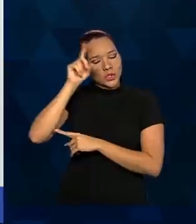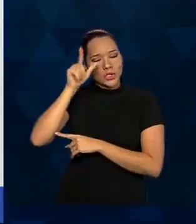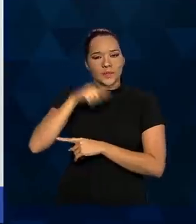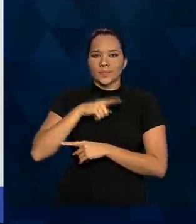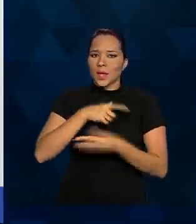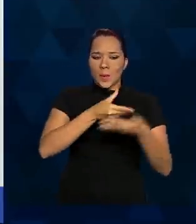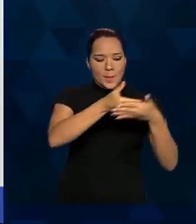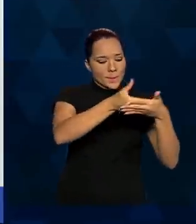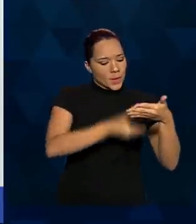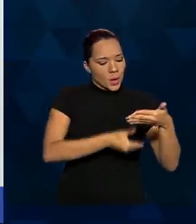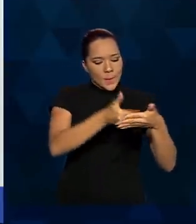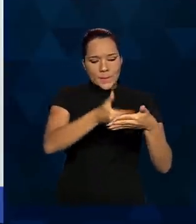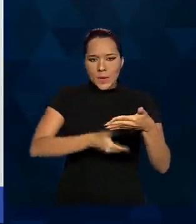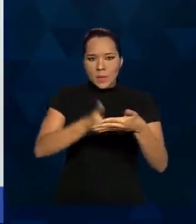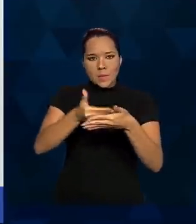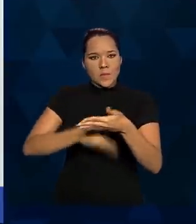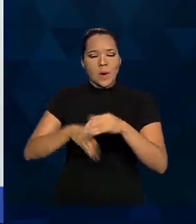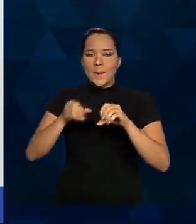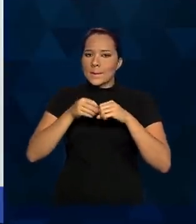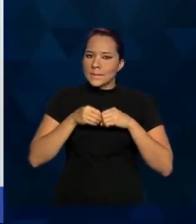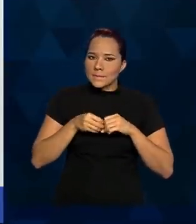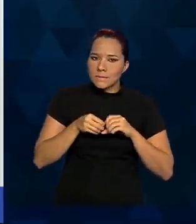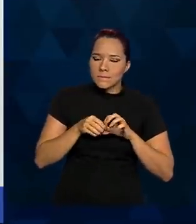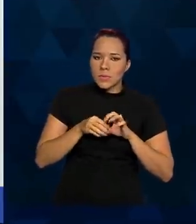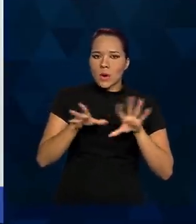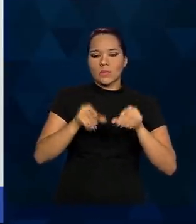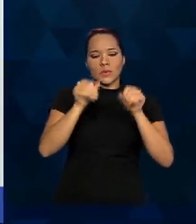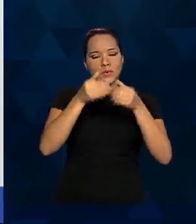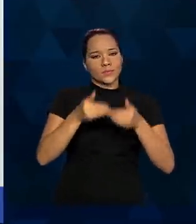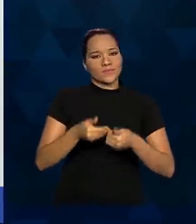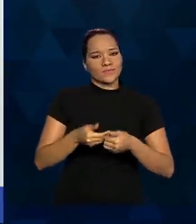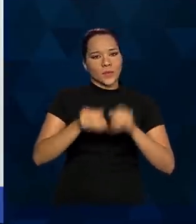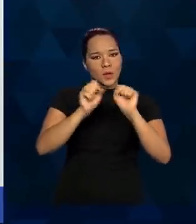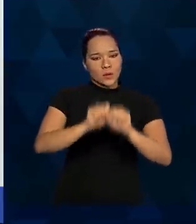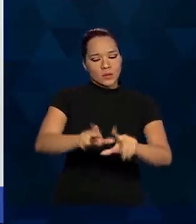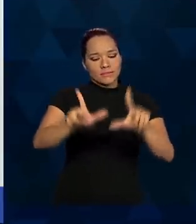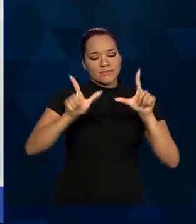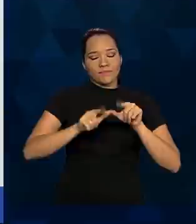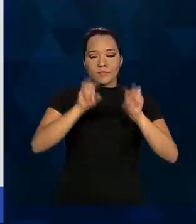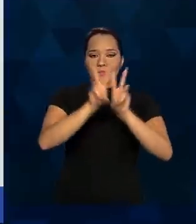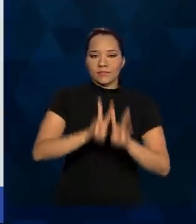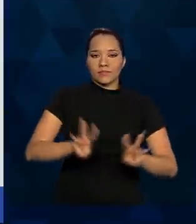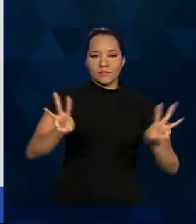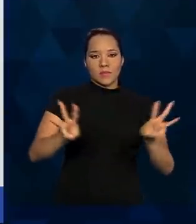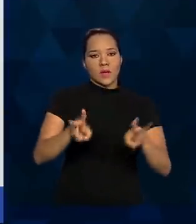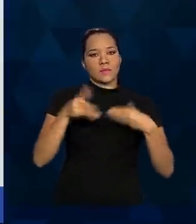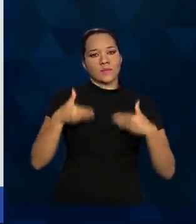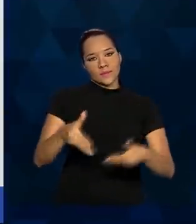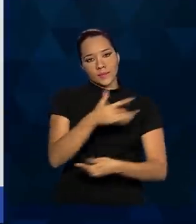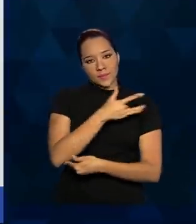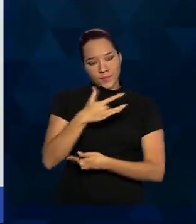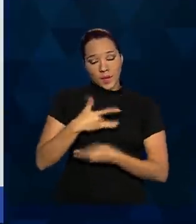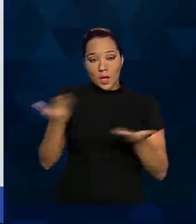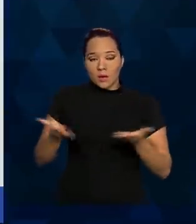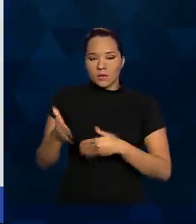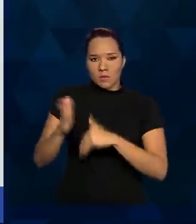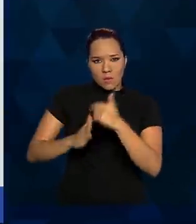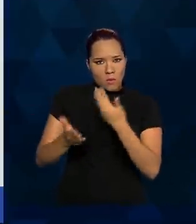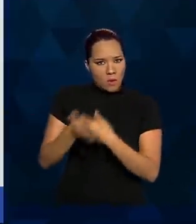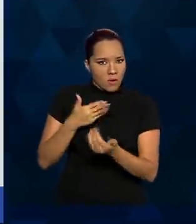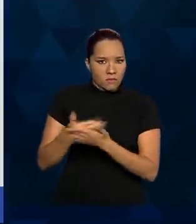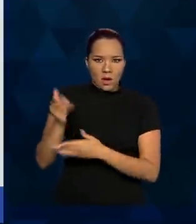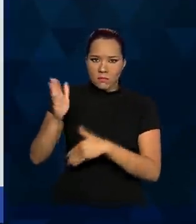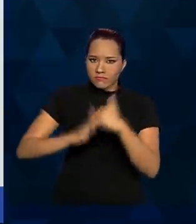boletins públicos disponíveis na página do Ministério da Saúde. Agora, qualquer profissional da saúde